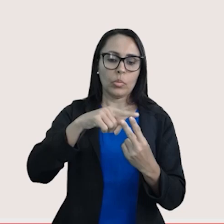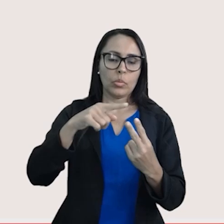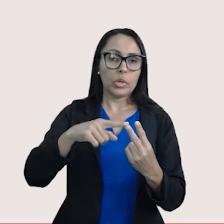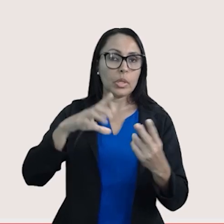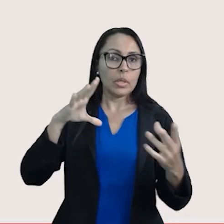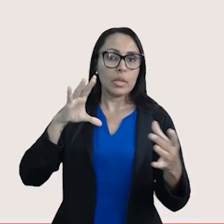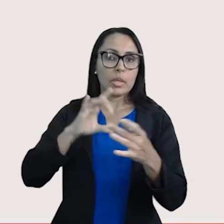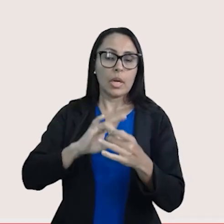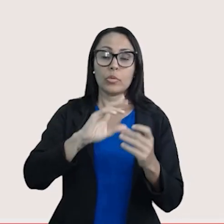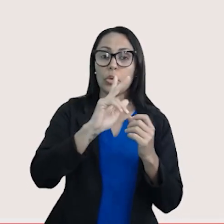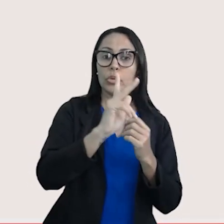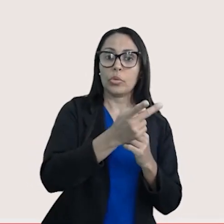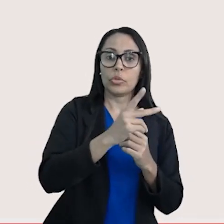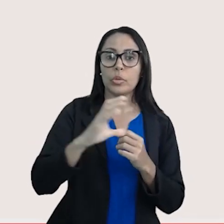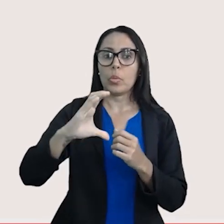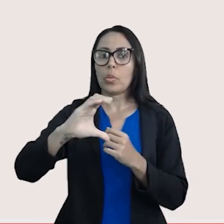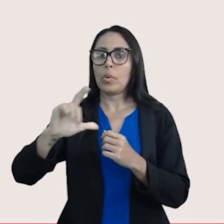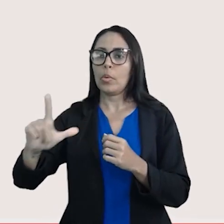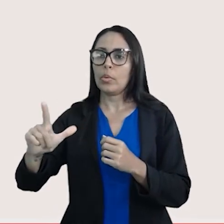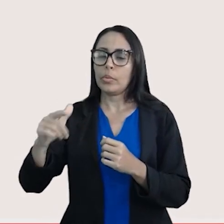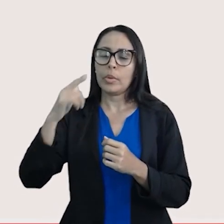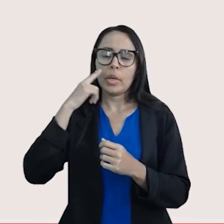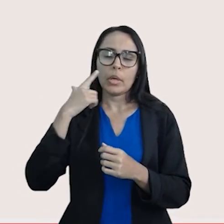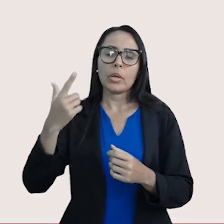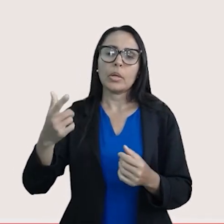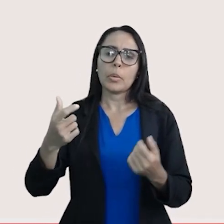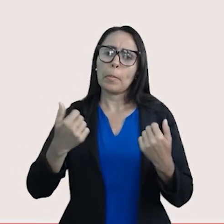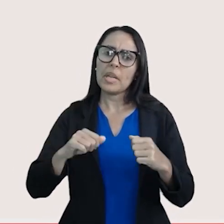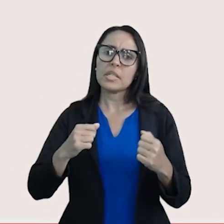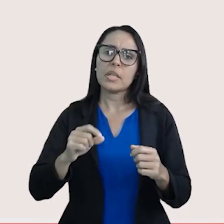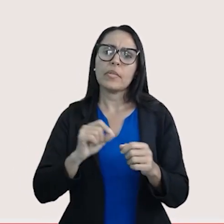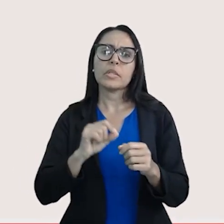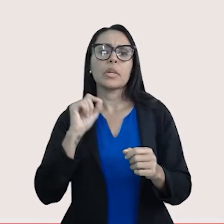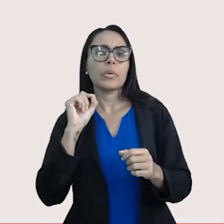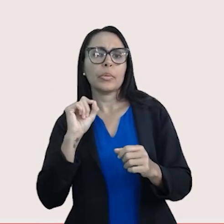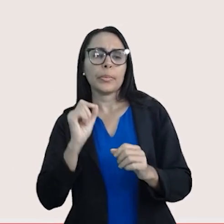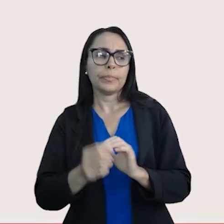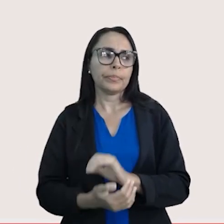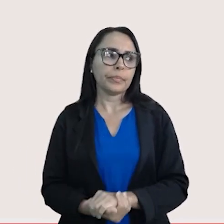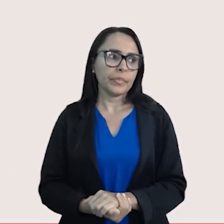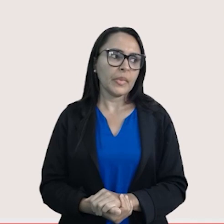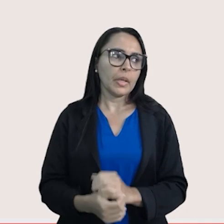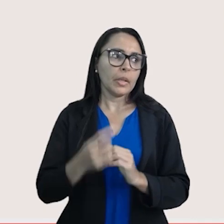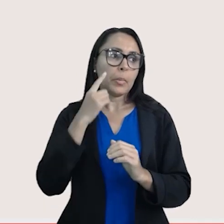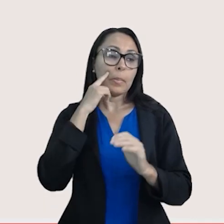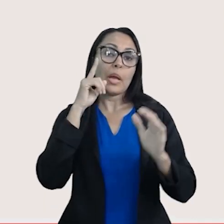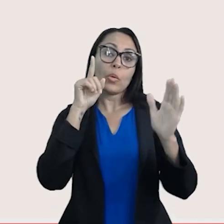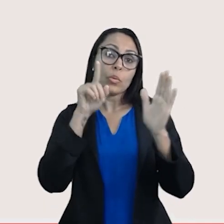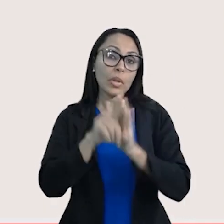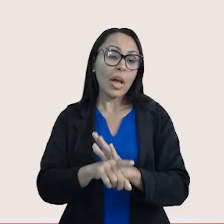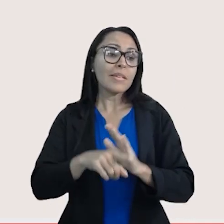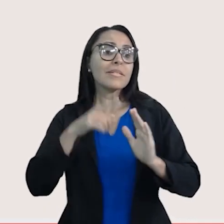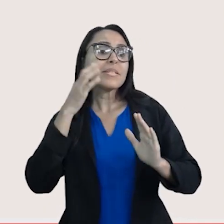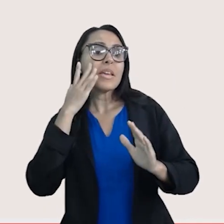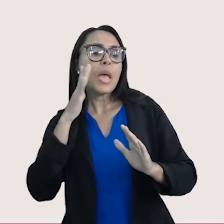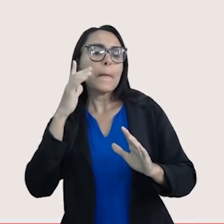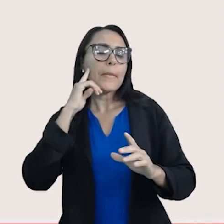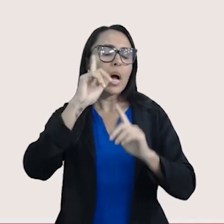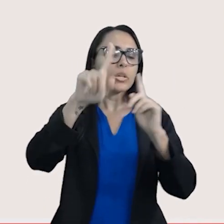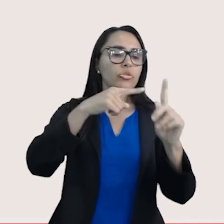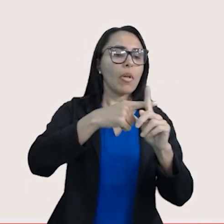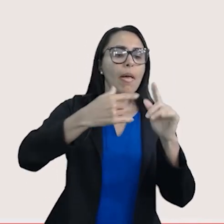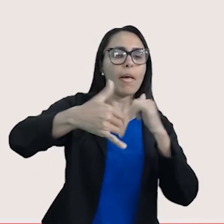ligados. O hidrogênio ligado ao cloro. O que é que tu tem que fazer? Tu tem que perguntar. Quem é mais